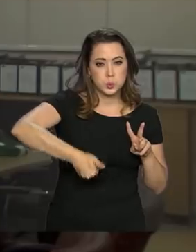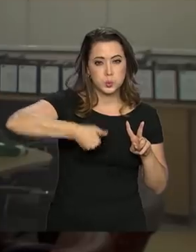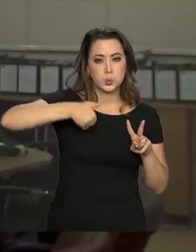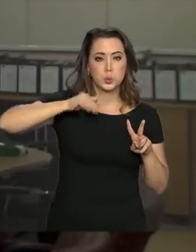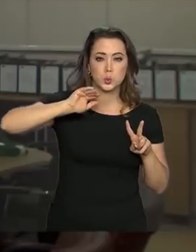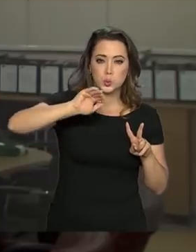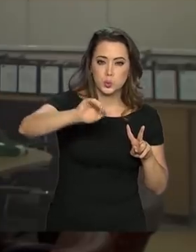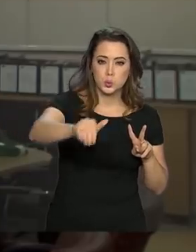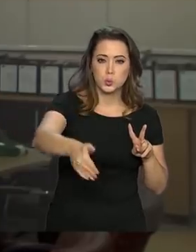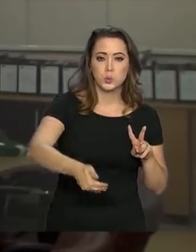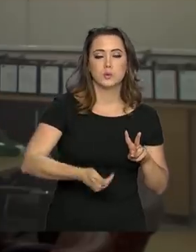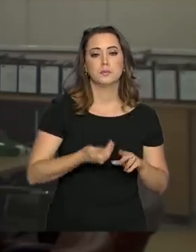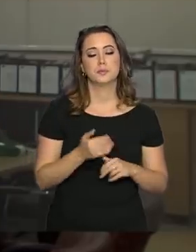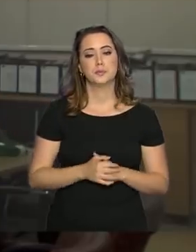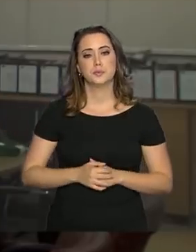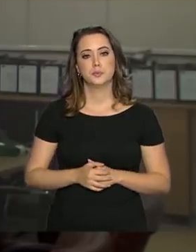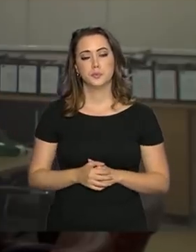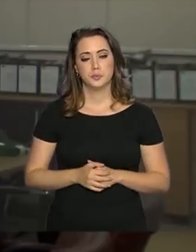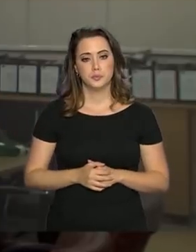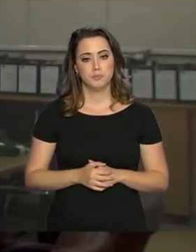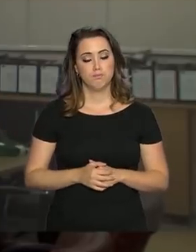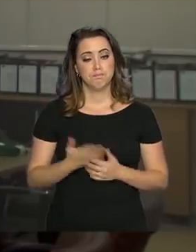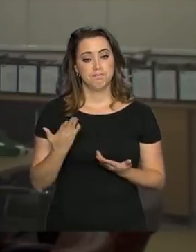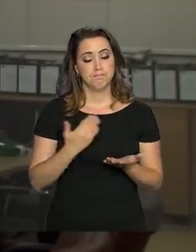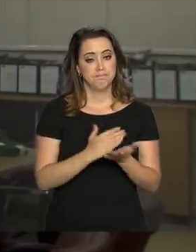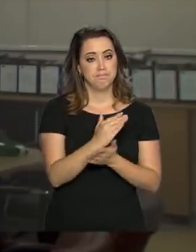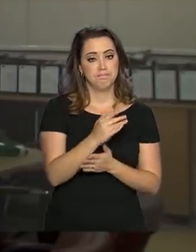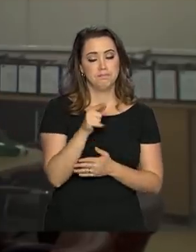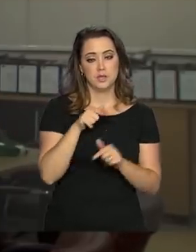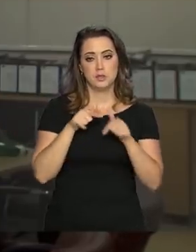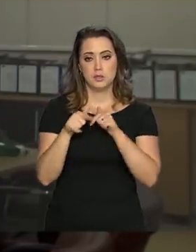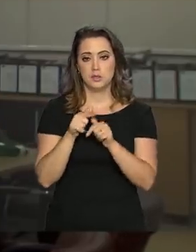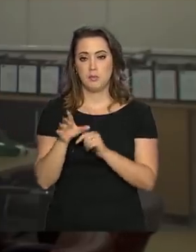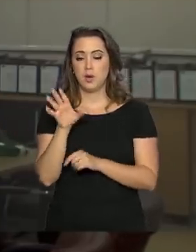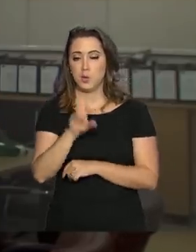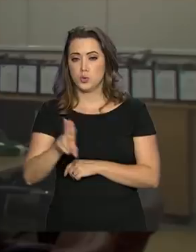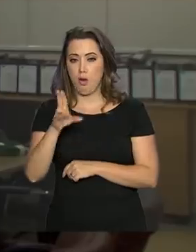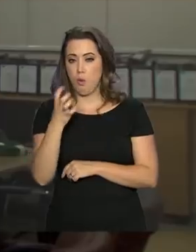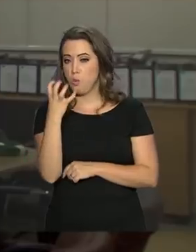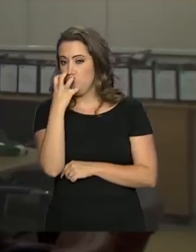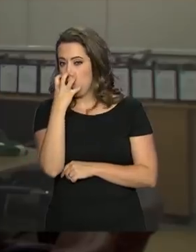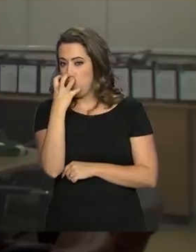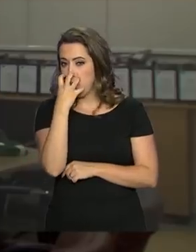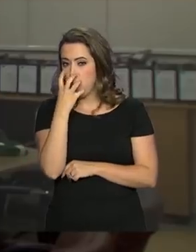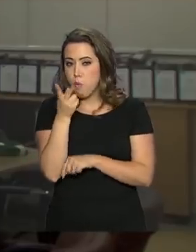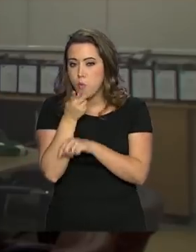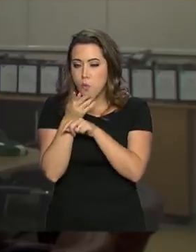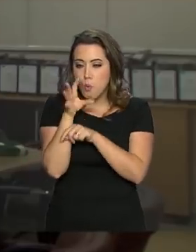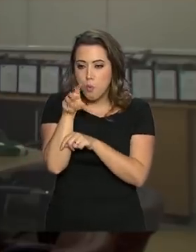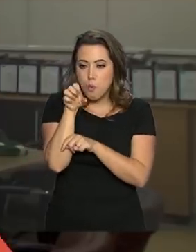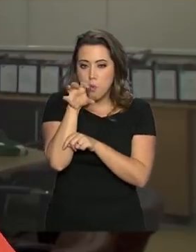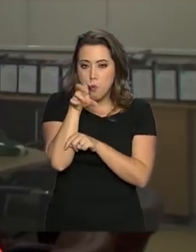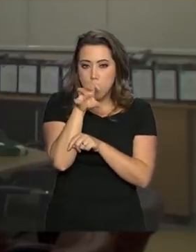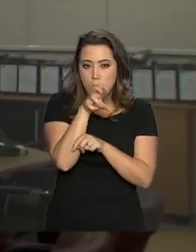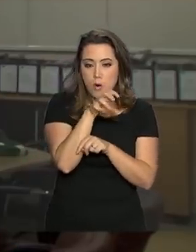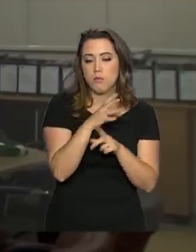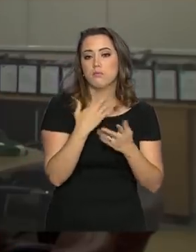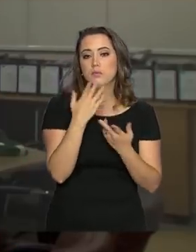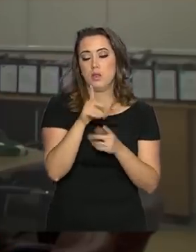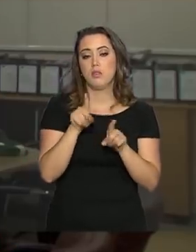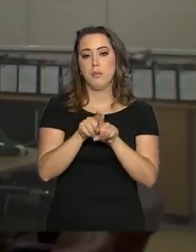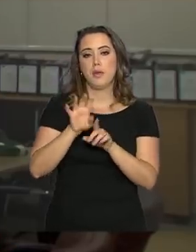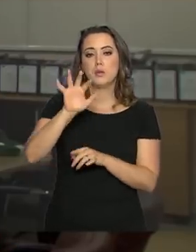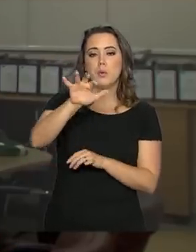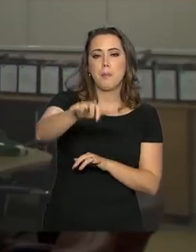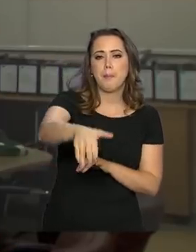Nesse momento, nós já entramos em uma fase de aproveitar o trabalho dos cachorros e de algumas máquinas. Então, nos pontos